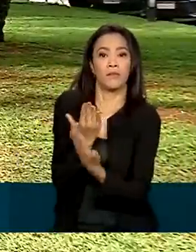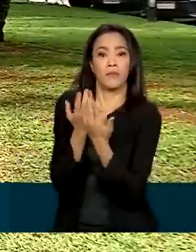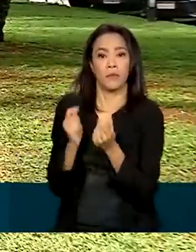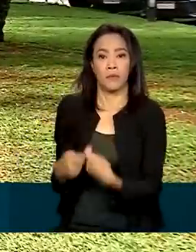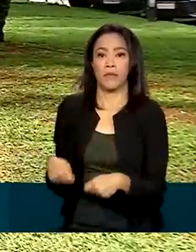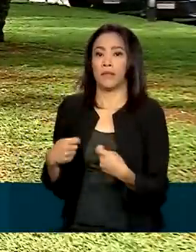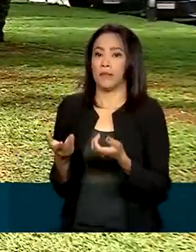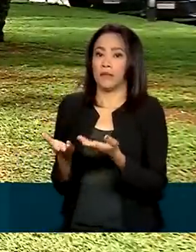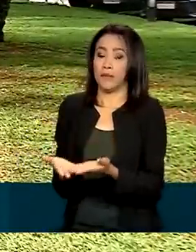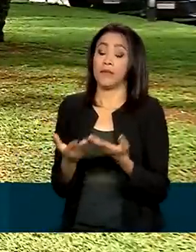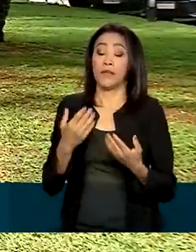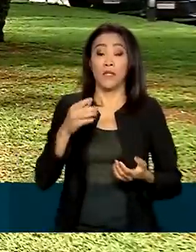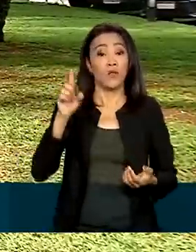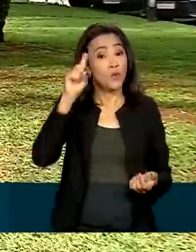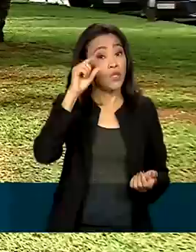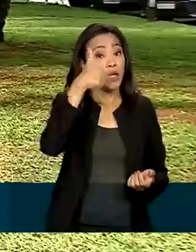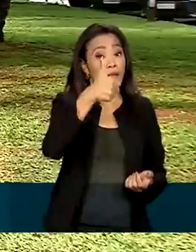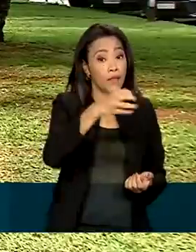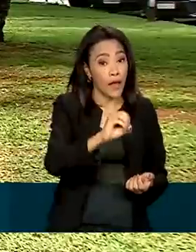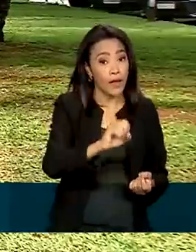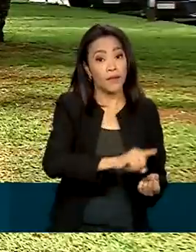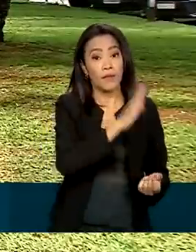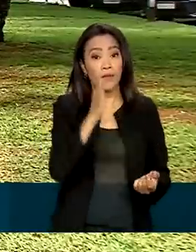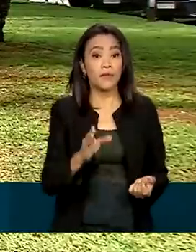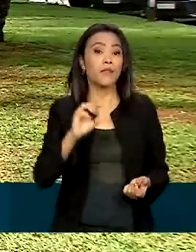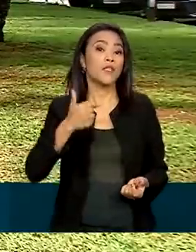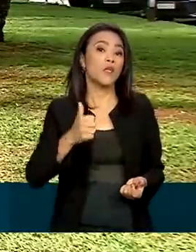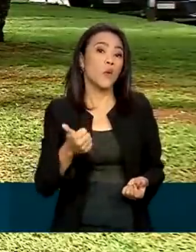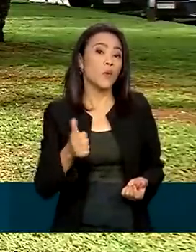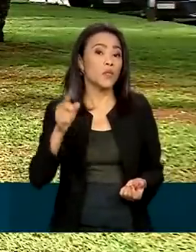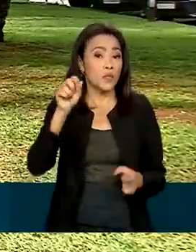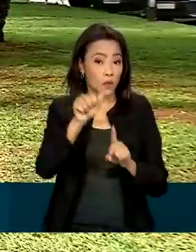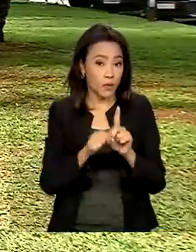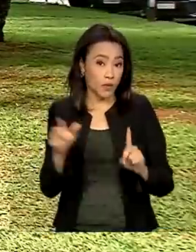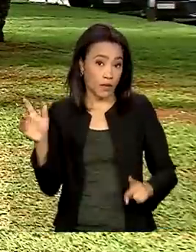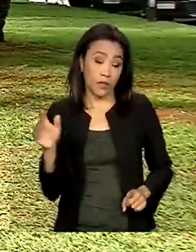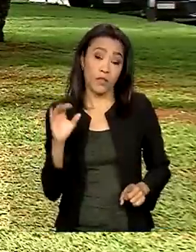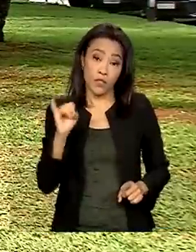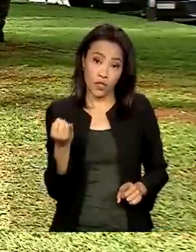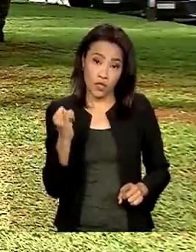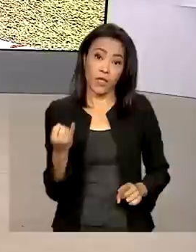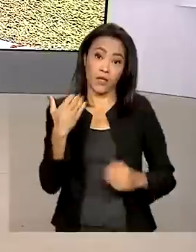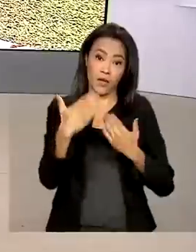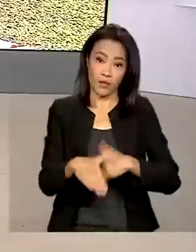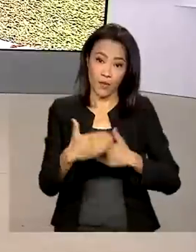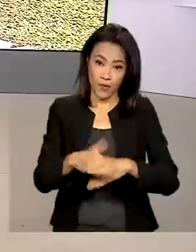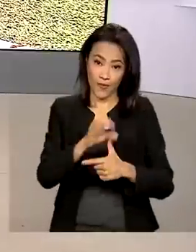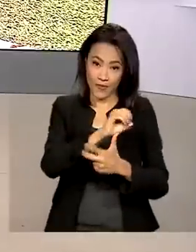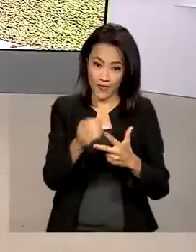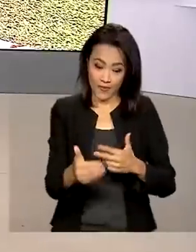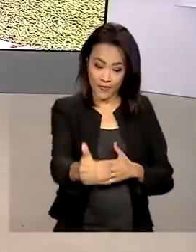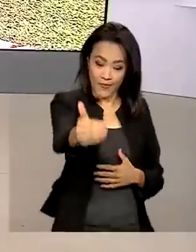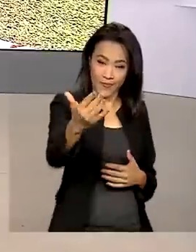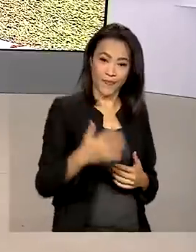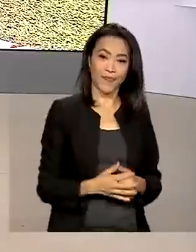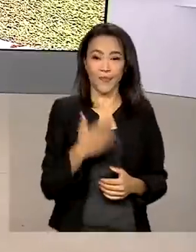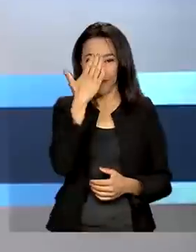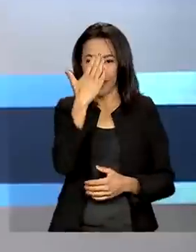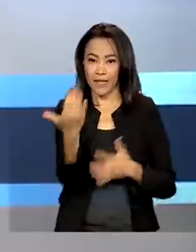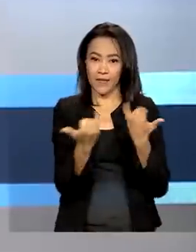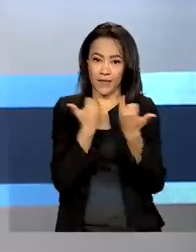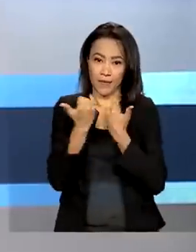exame está marcada para os dias 10 e 11 de janeiro. Renata, com você. Muito obrigada pelas suas informações.